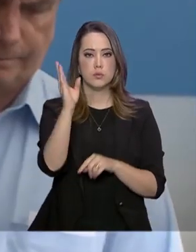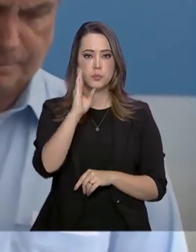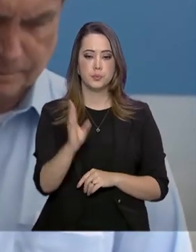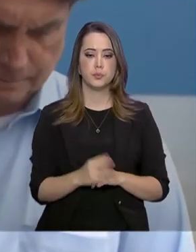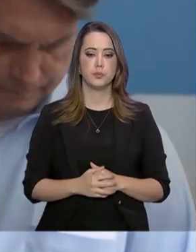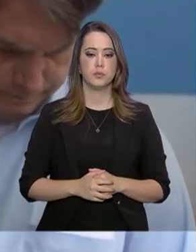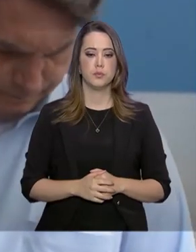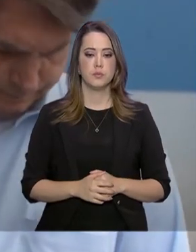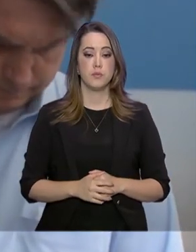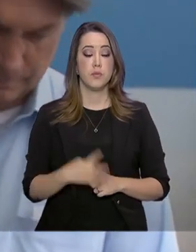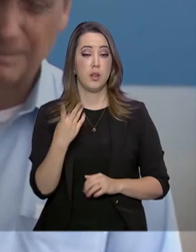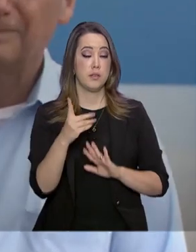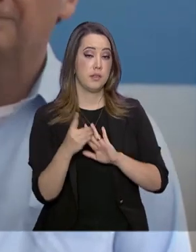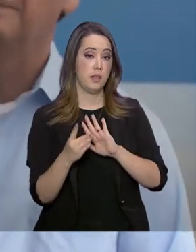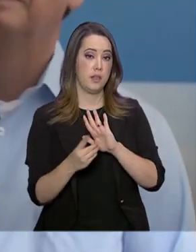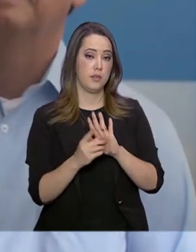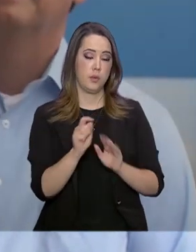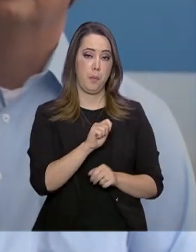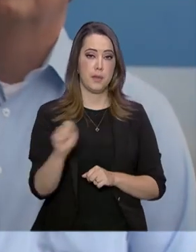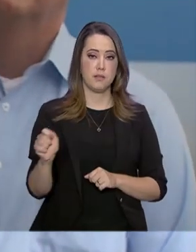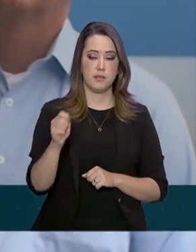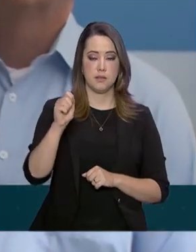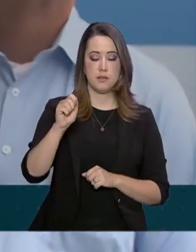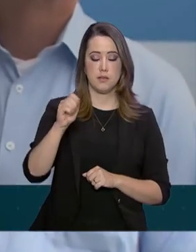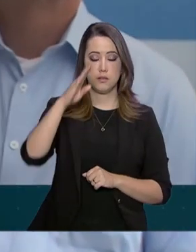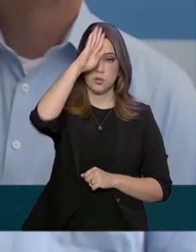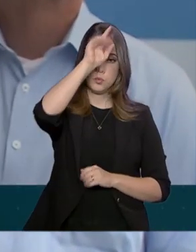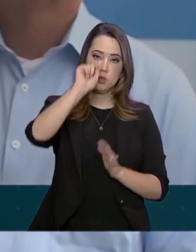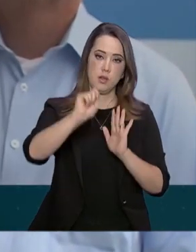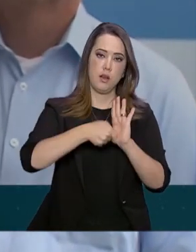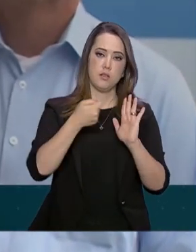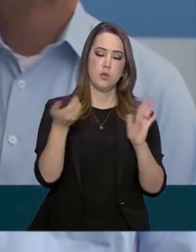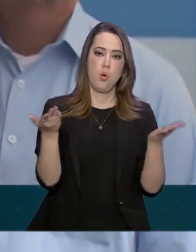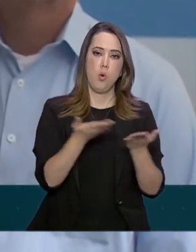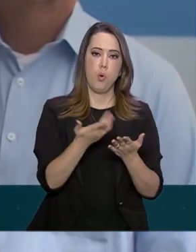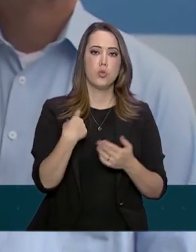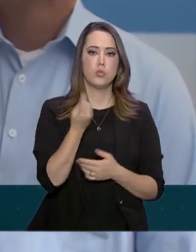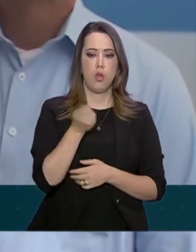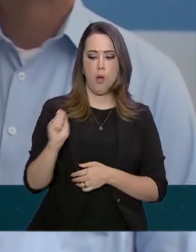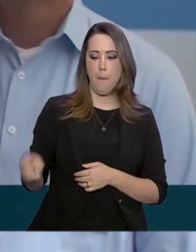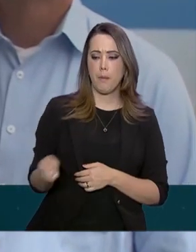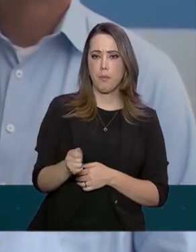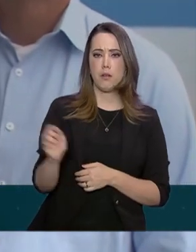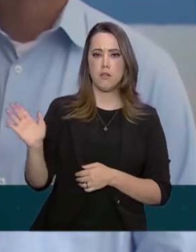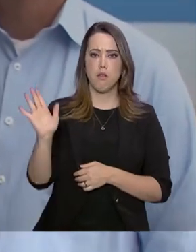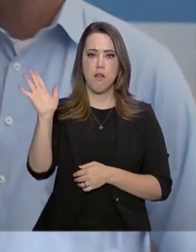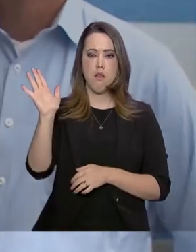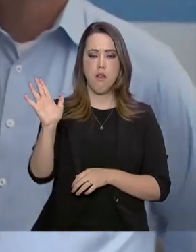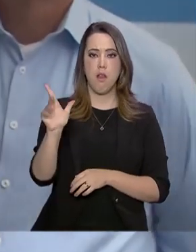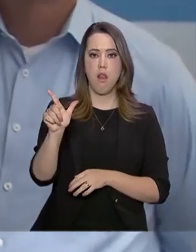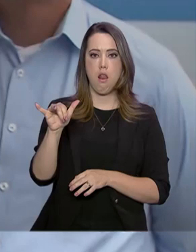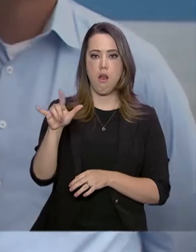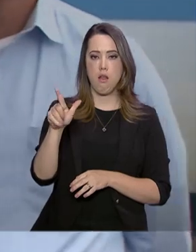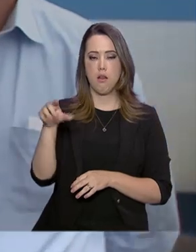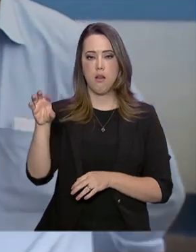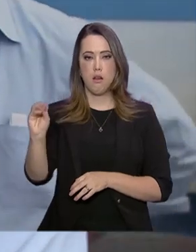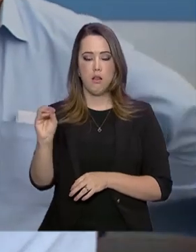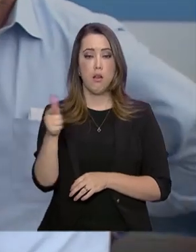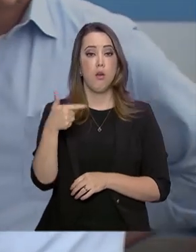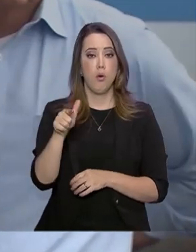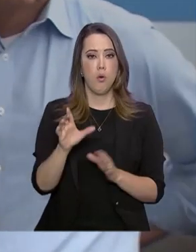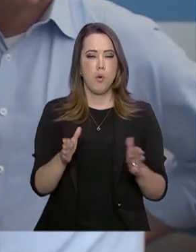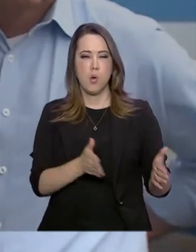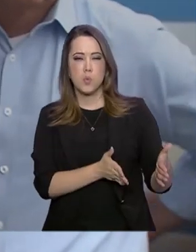Esse decreto que o presidente assinou hoje, nós vamos realizar um leilão de energia para os canais do São